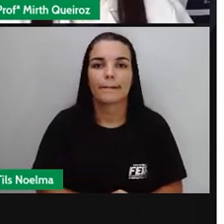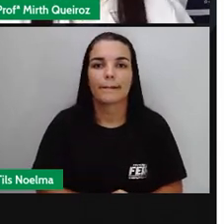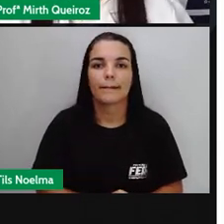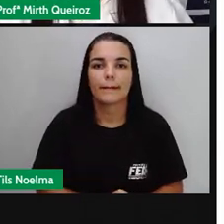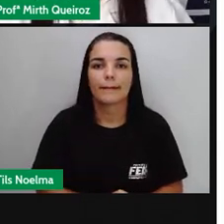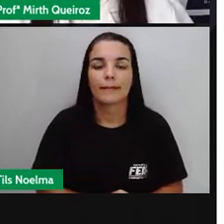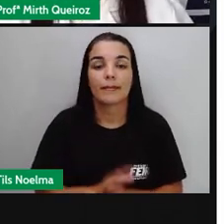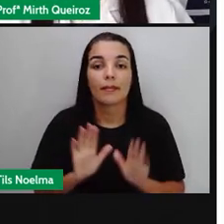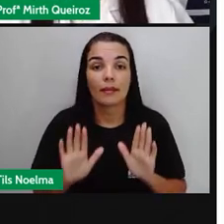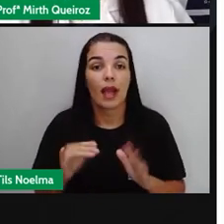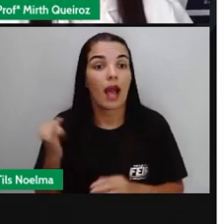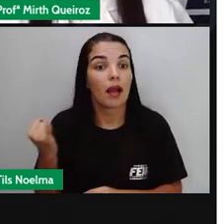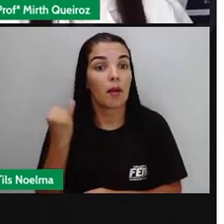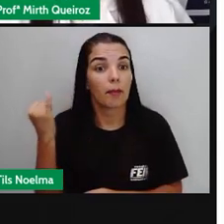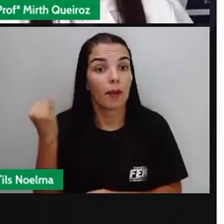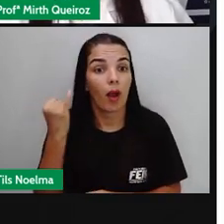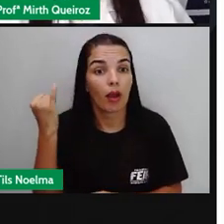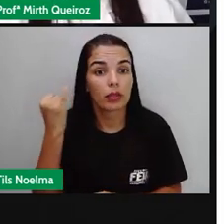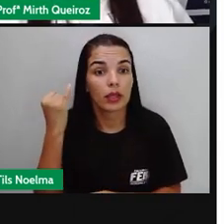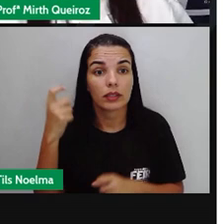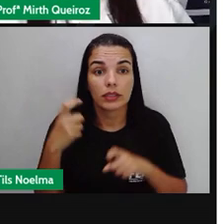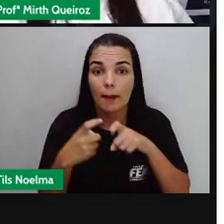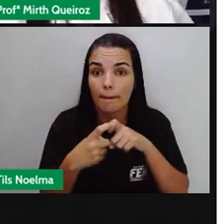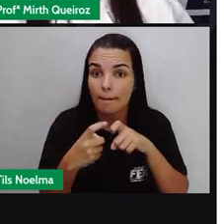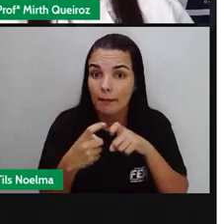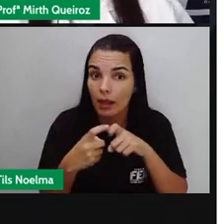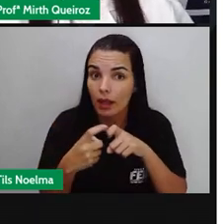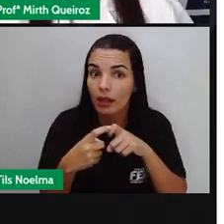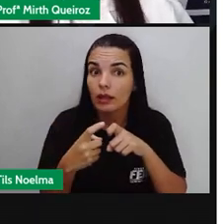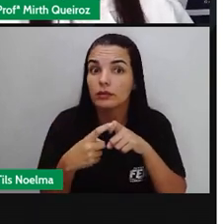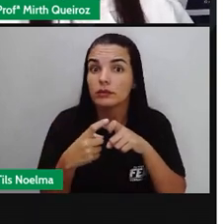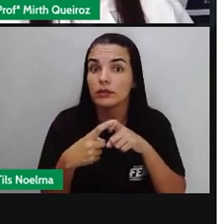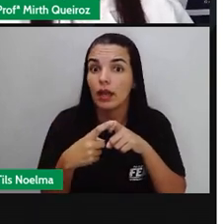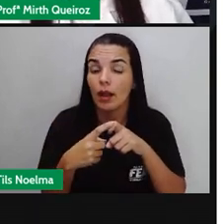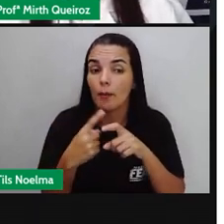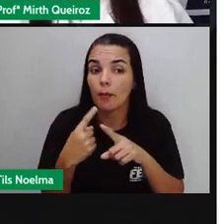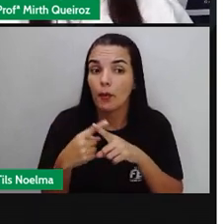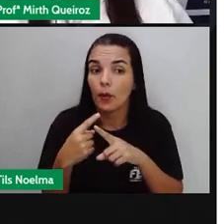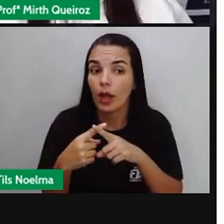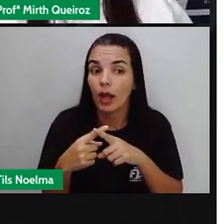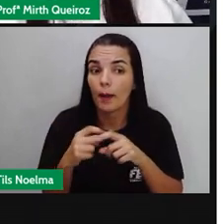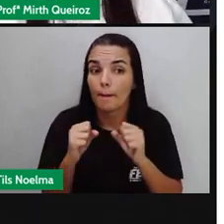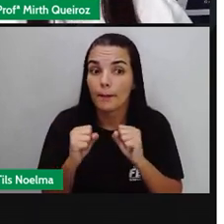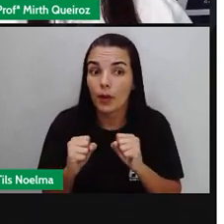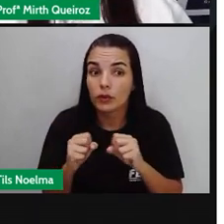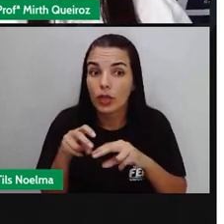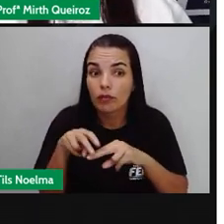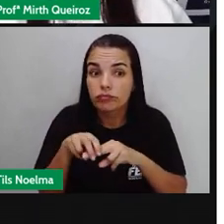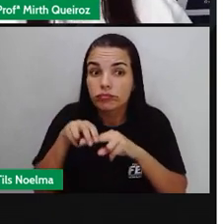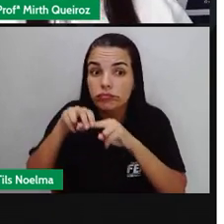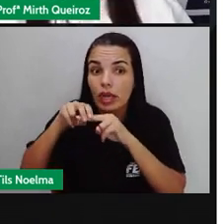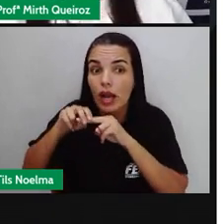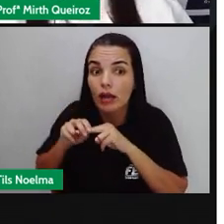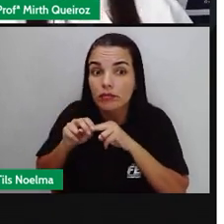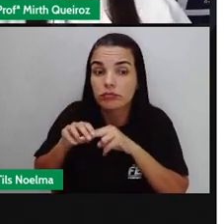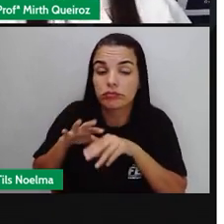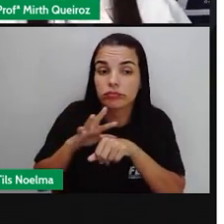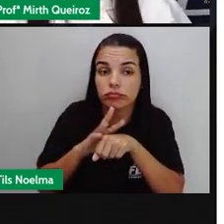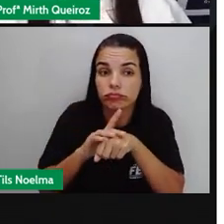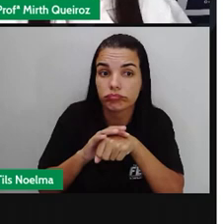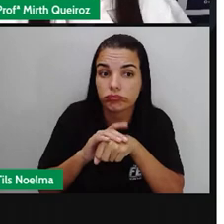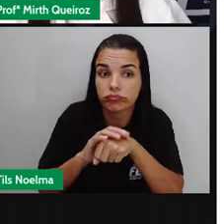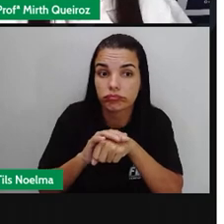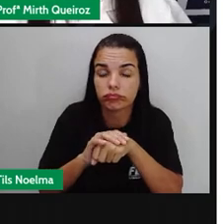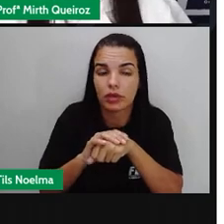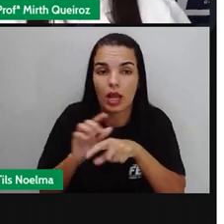Ela também possui importância médica, né? Uma vez que elas são causadoras de doenças, mas além